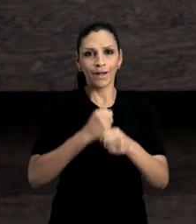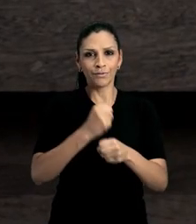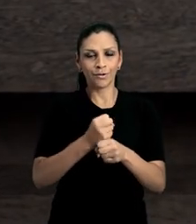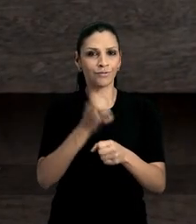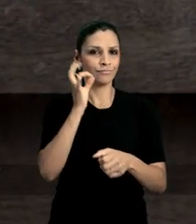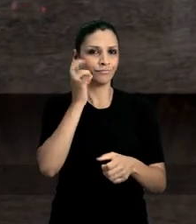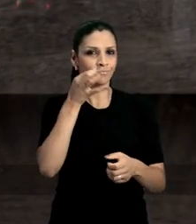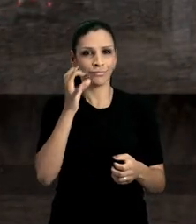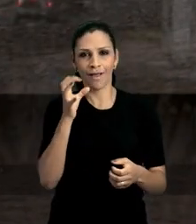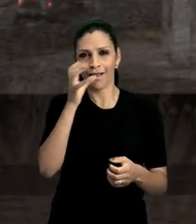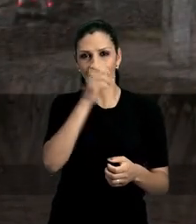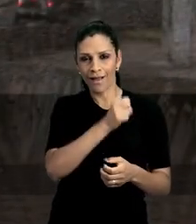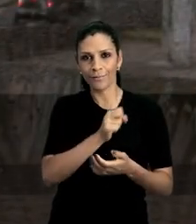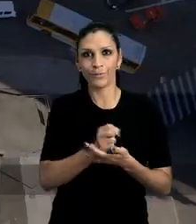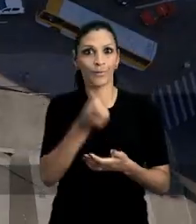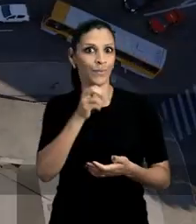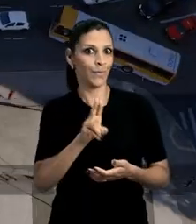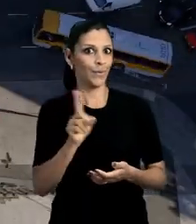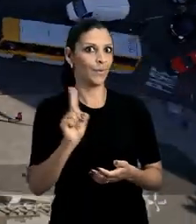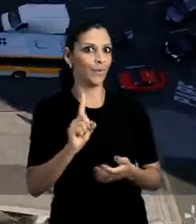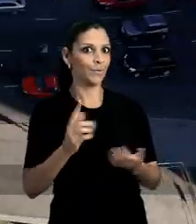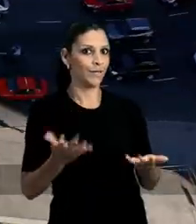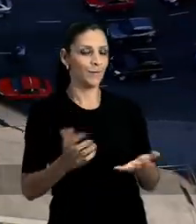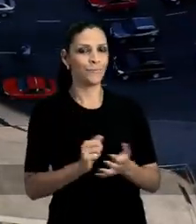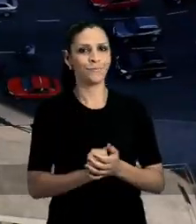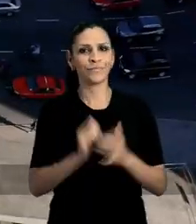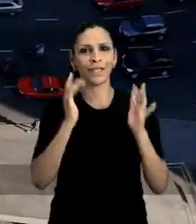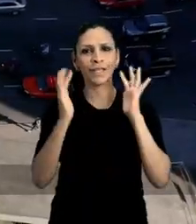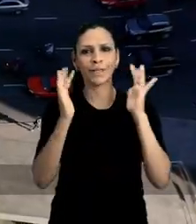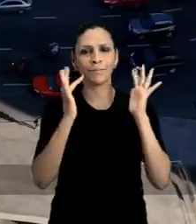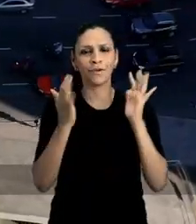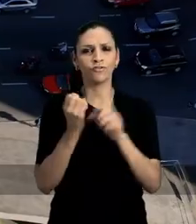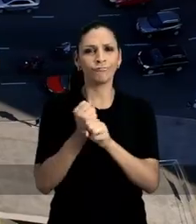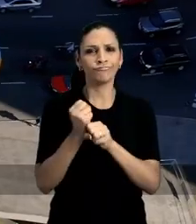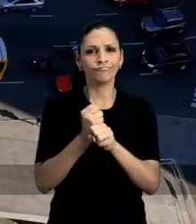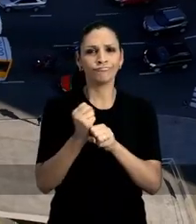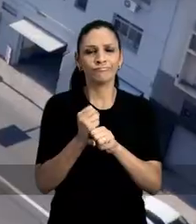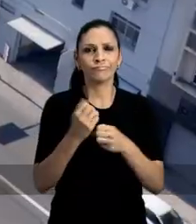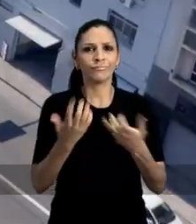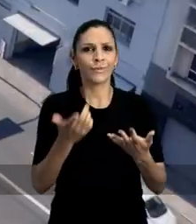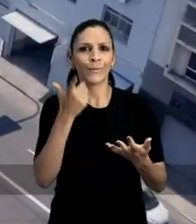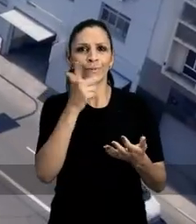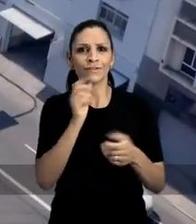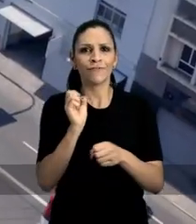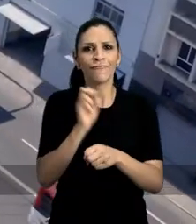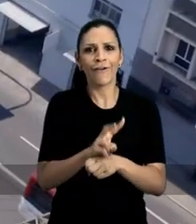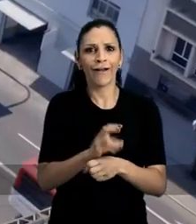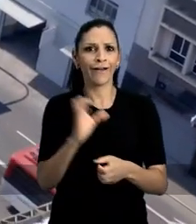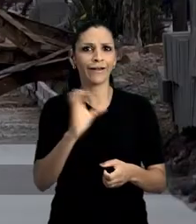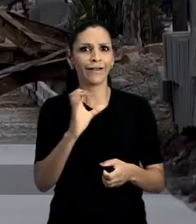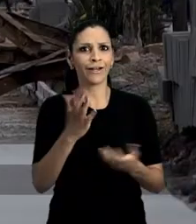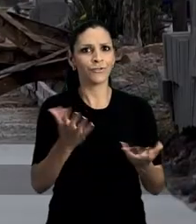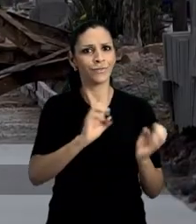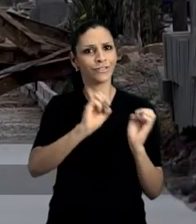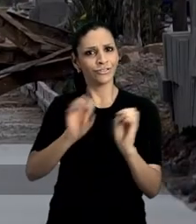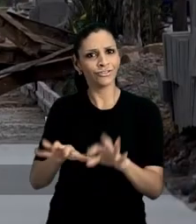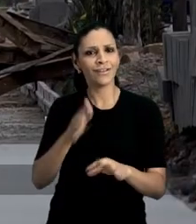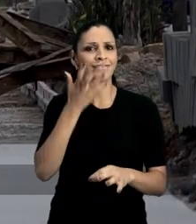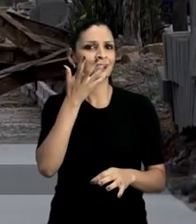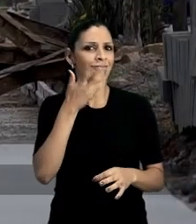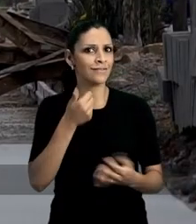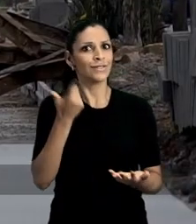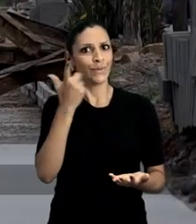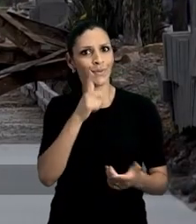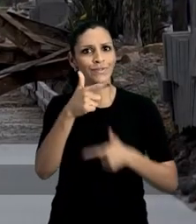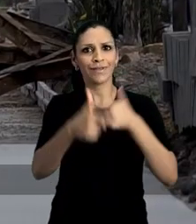Quatro anos podem passar voando. Ou não. Imagina todo esse tempo sem conseguir uma vaga na creche para deixar